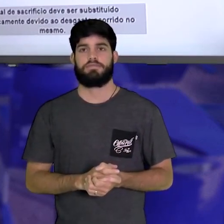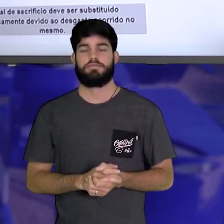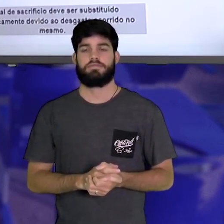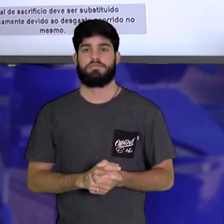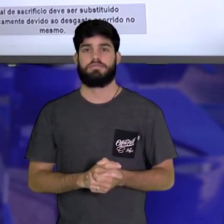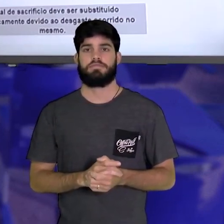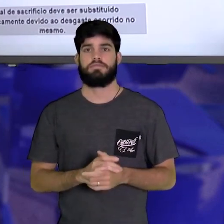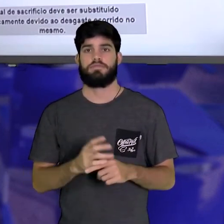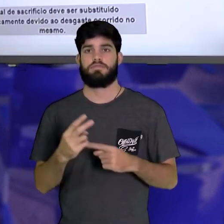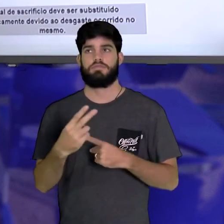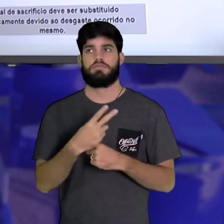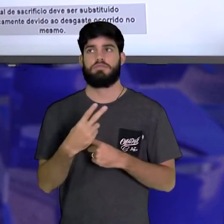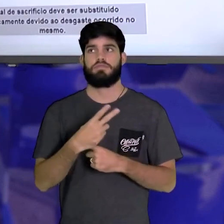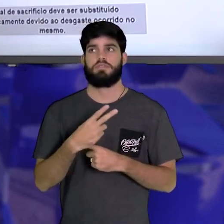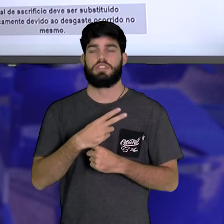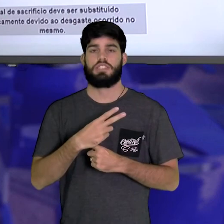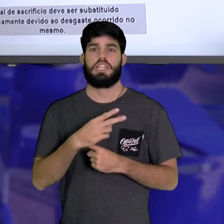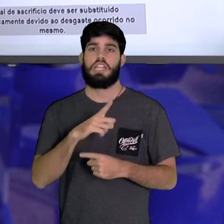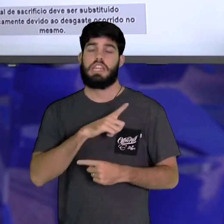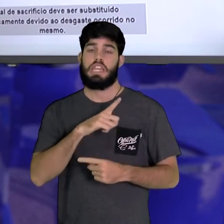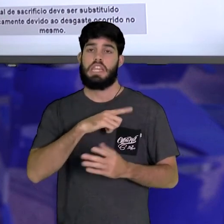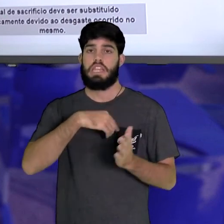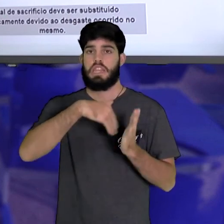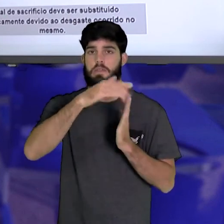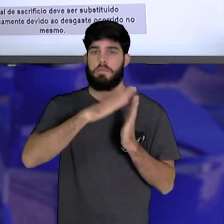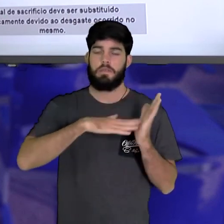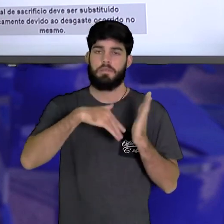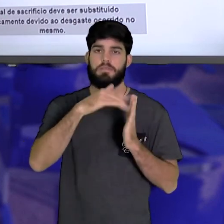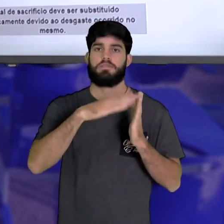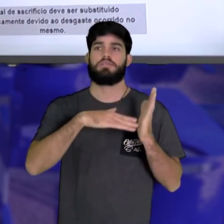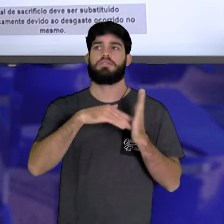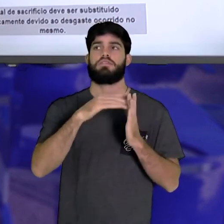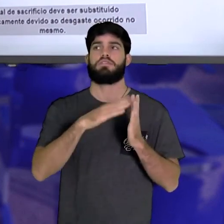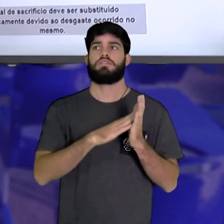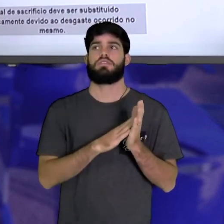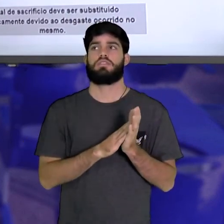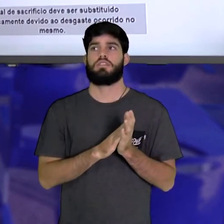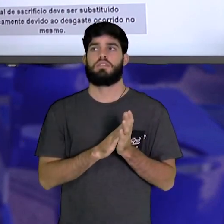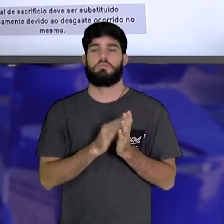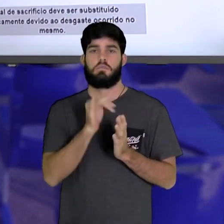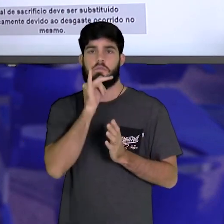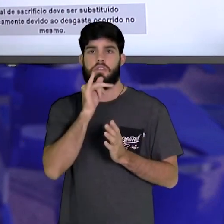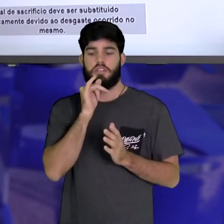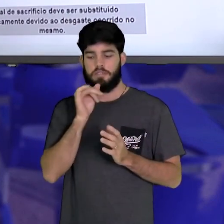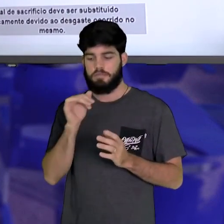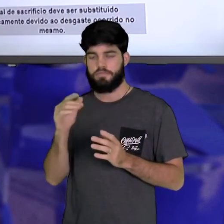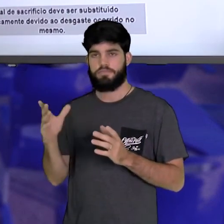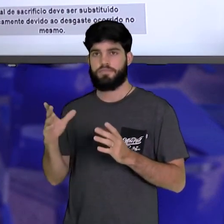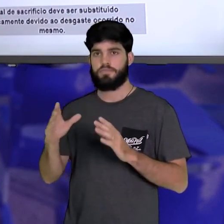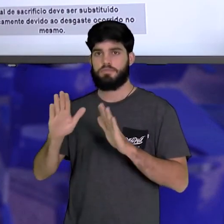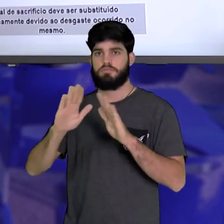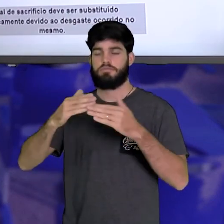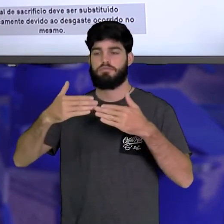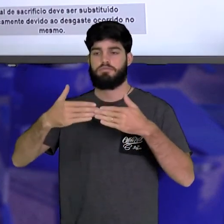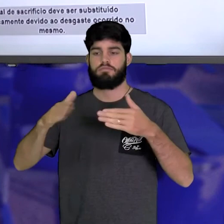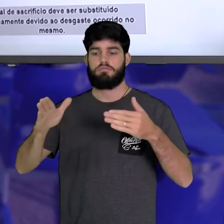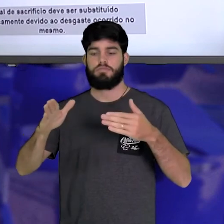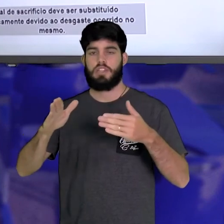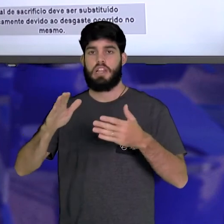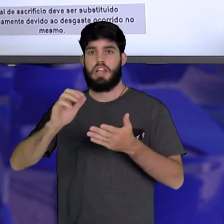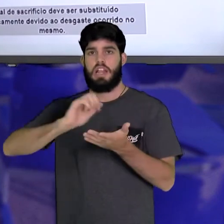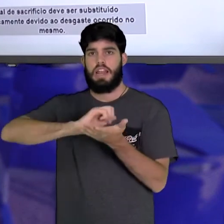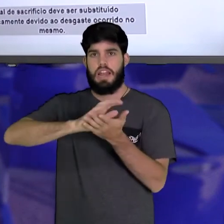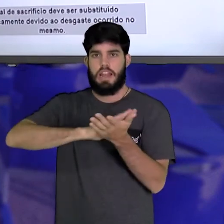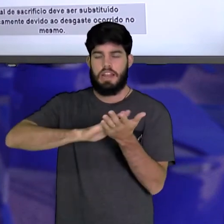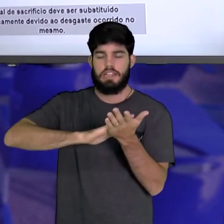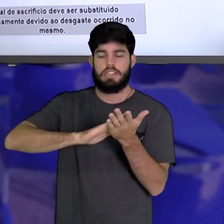corrosão, a gente pode utilizar tinta, sempre é interessante que aquele portão está enferrujado, então vamos lixar. Depois que a